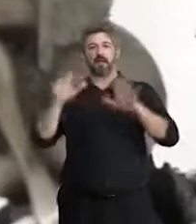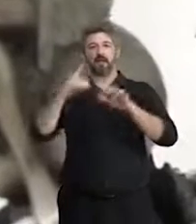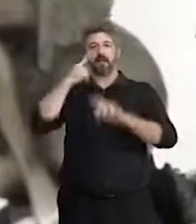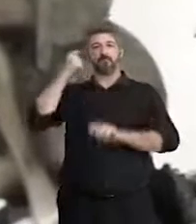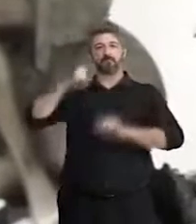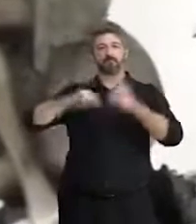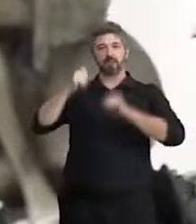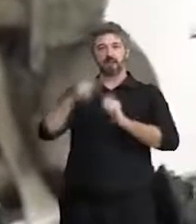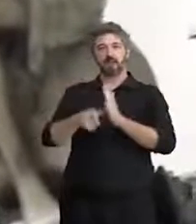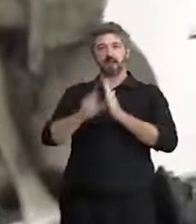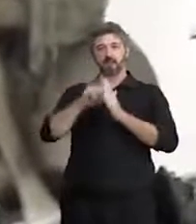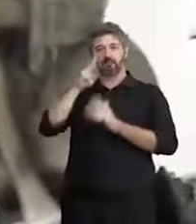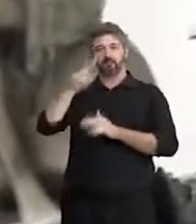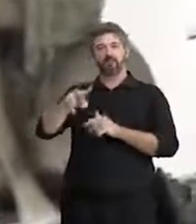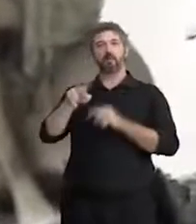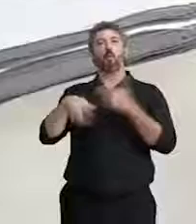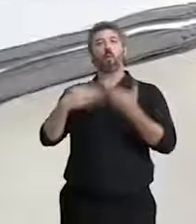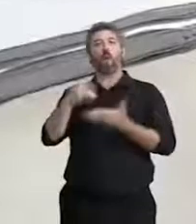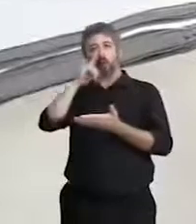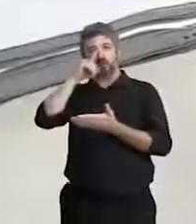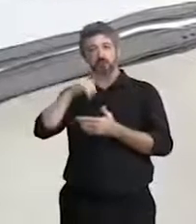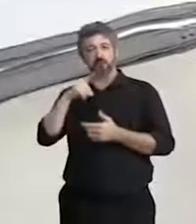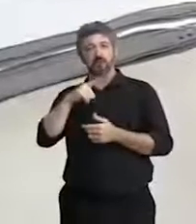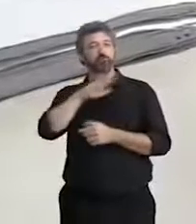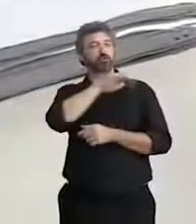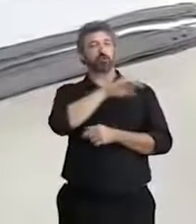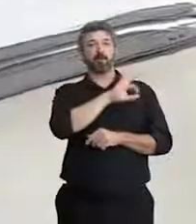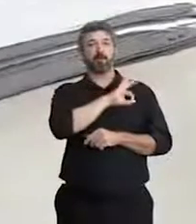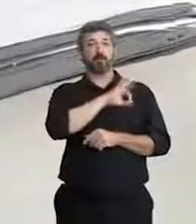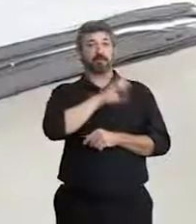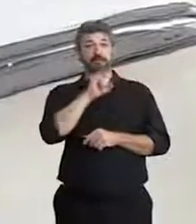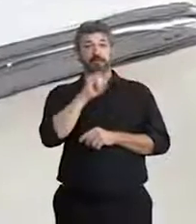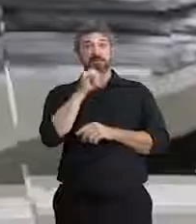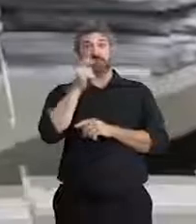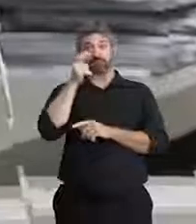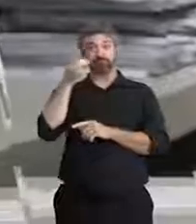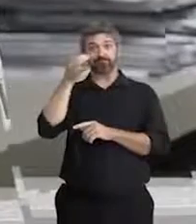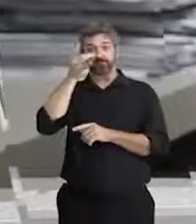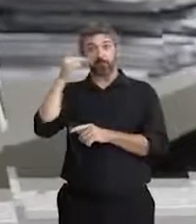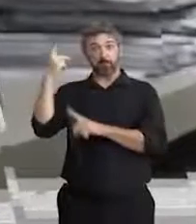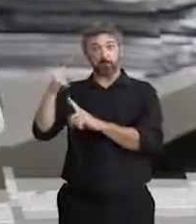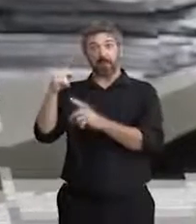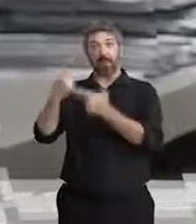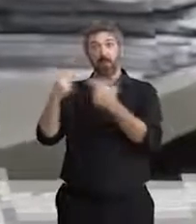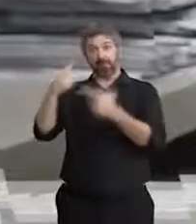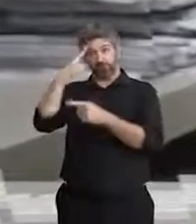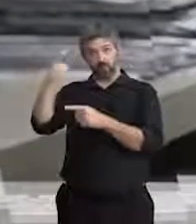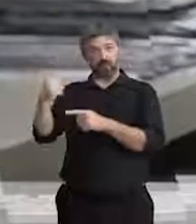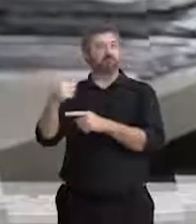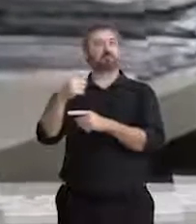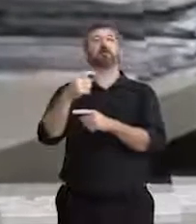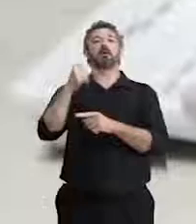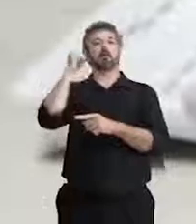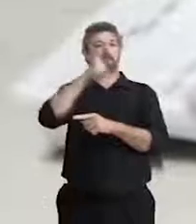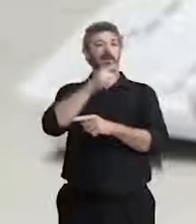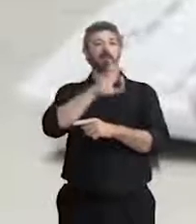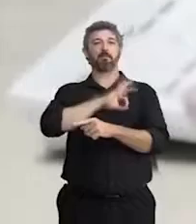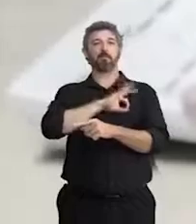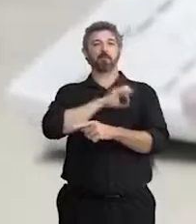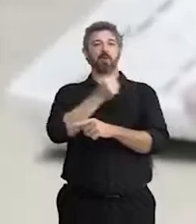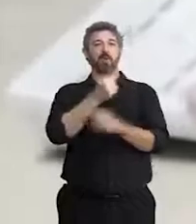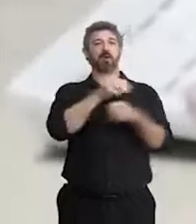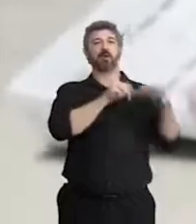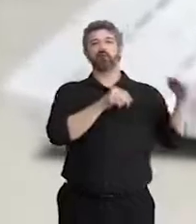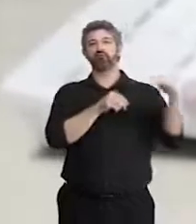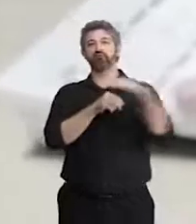dois anos sem feminicídio. Caratinga também já possui a Frida desde o ano de 2020. E assim como